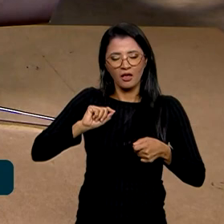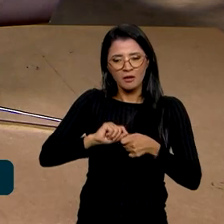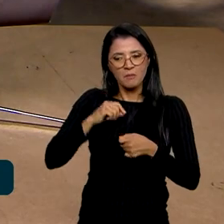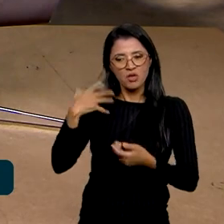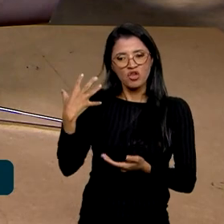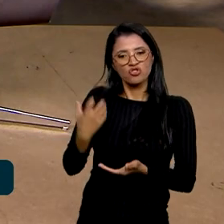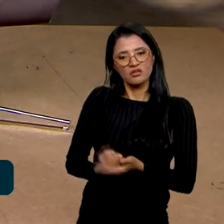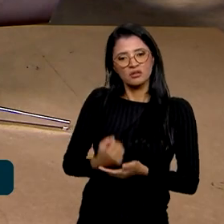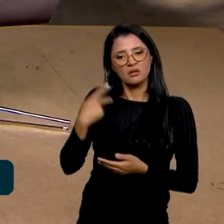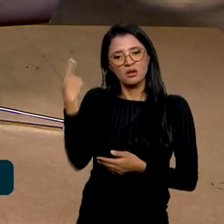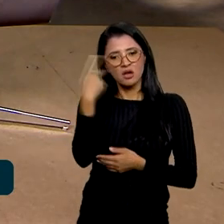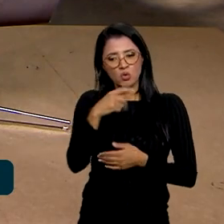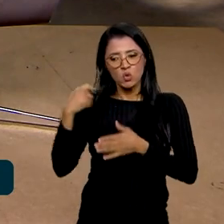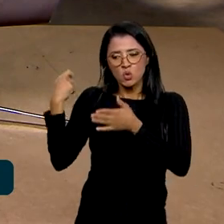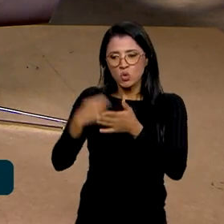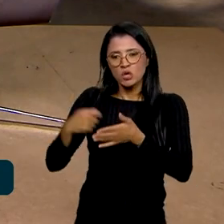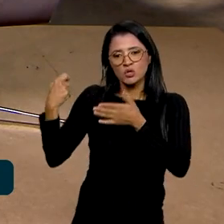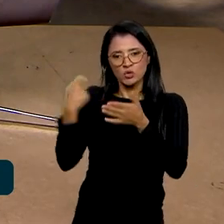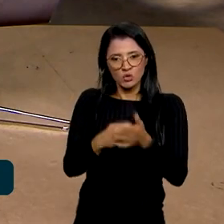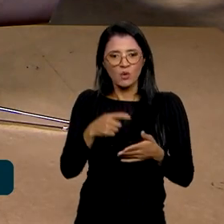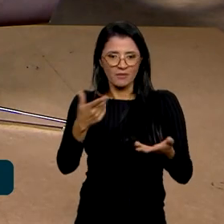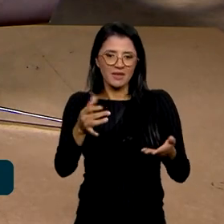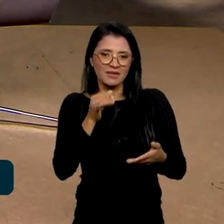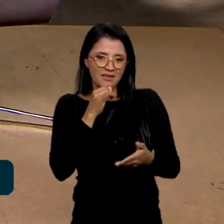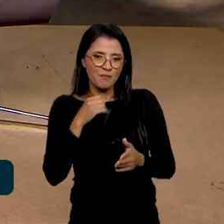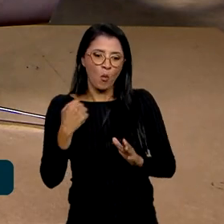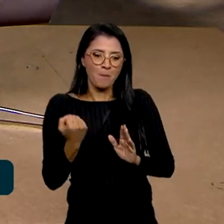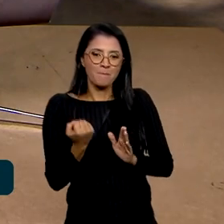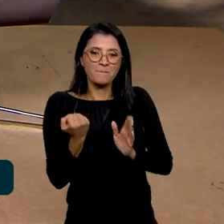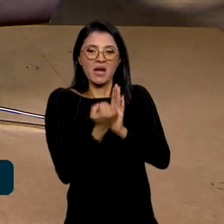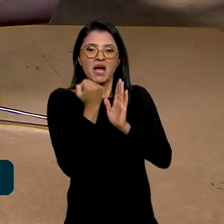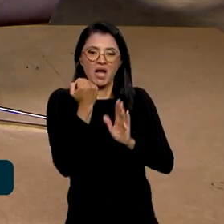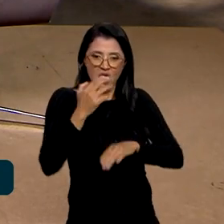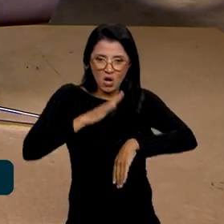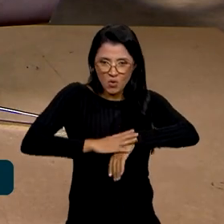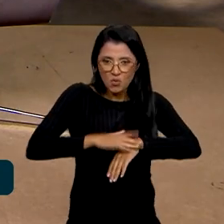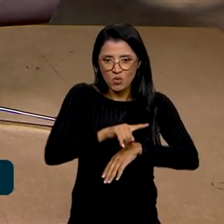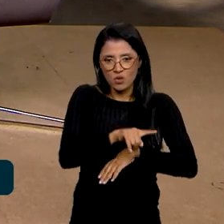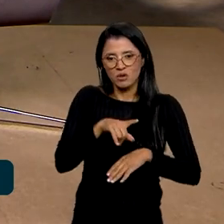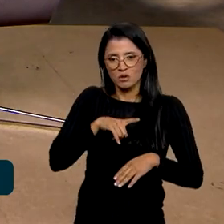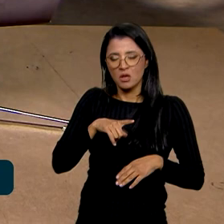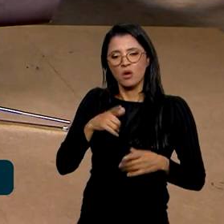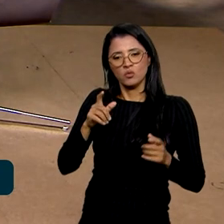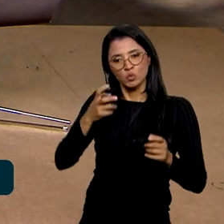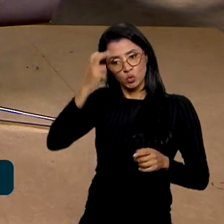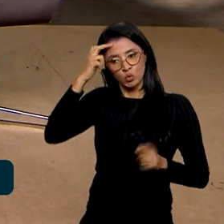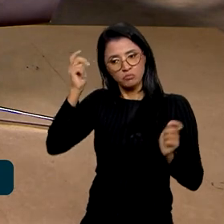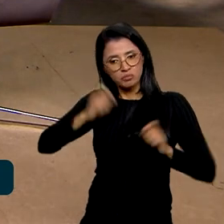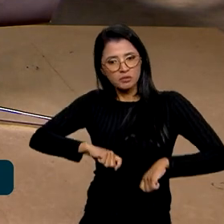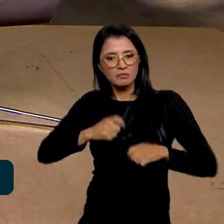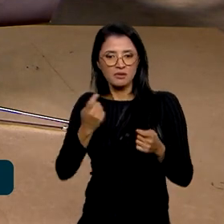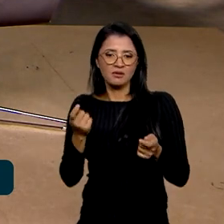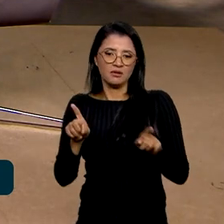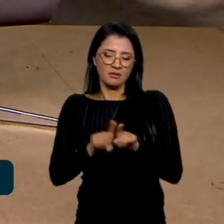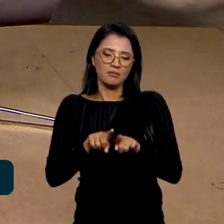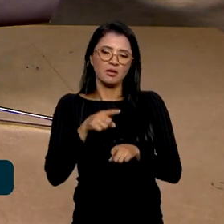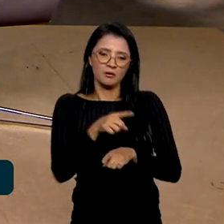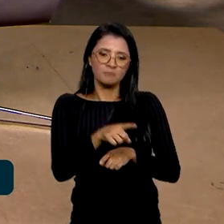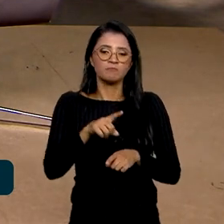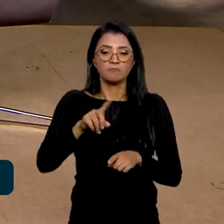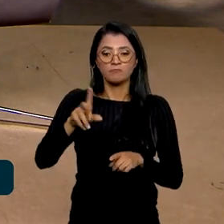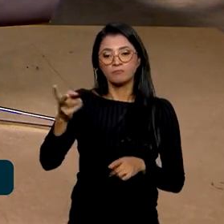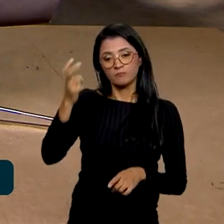lutas, que estão aí a questão do marco temporal. Então, assim, a cultura possibilita essas questões. Mas, então, cultura